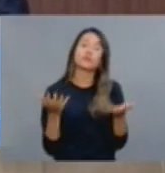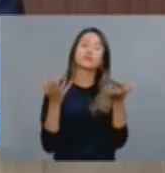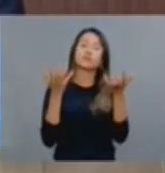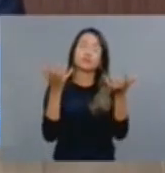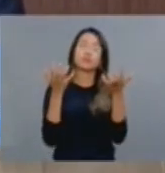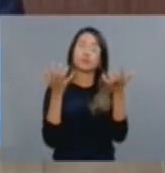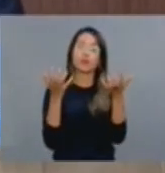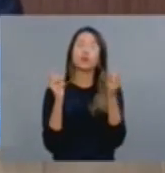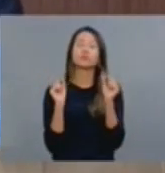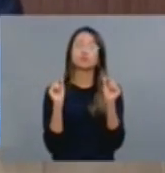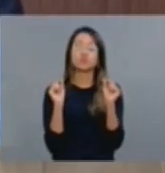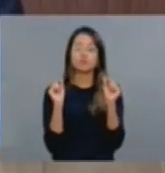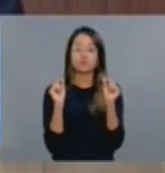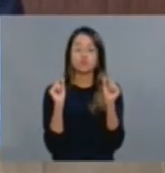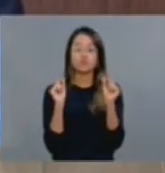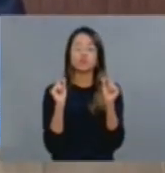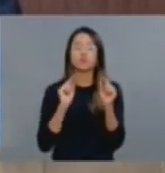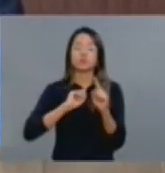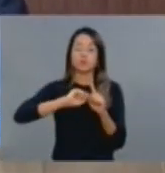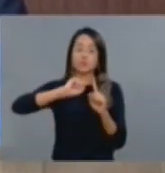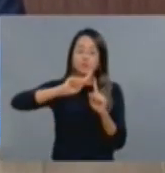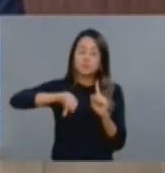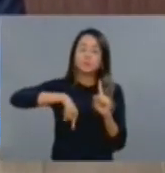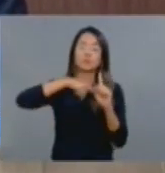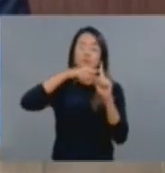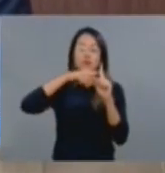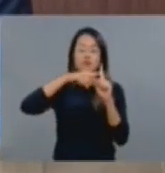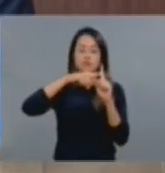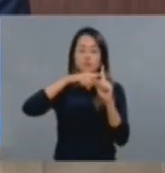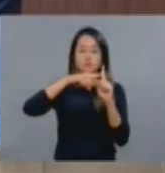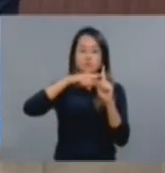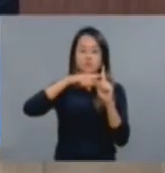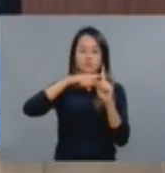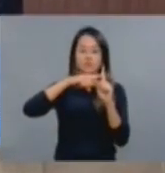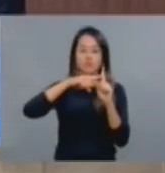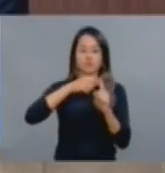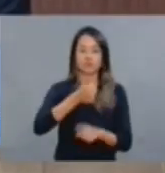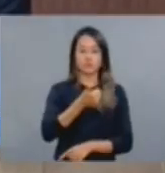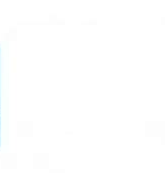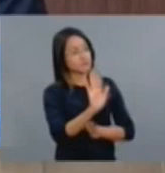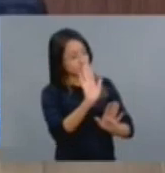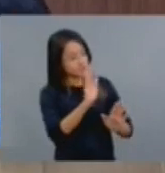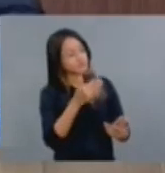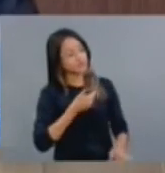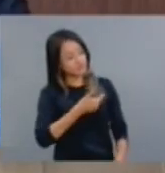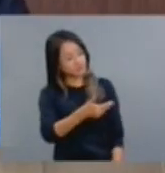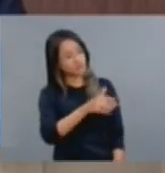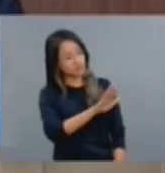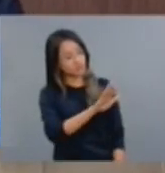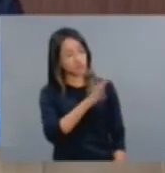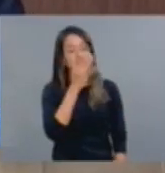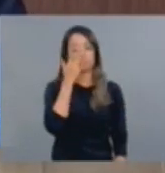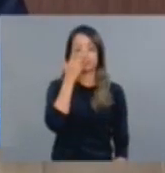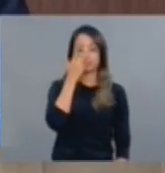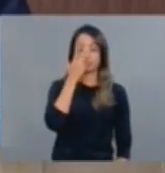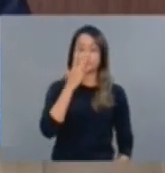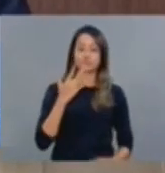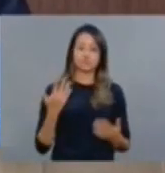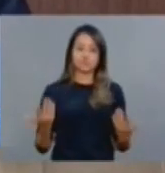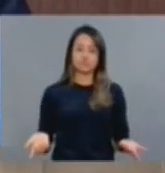final da gestão, no último ano da gestão, 16 mil casas. Esse governo, ele tem marca.